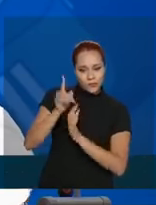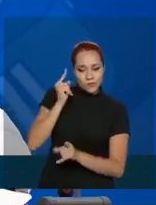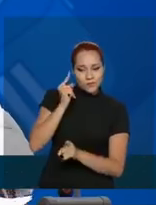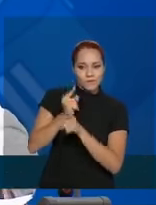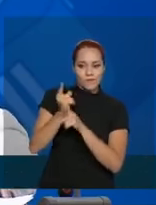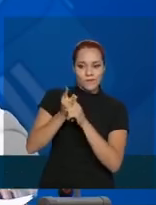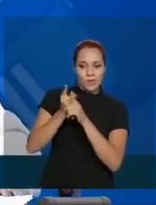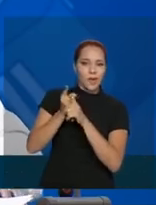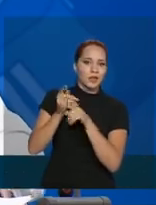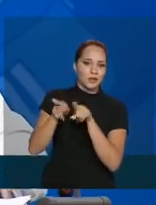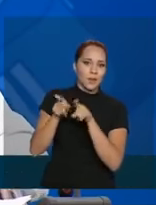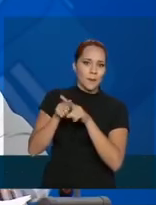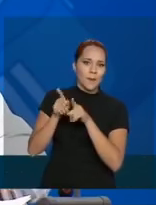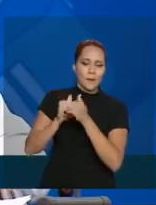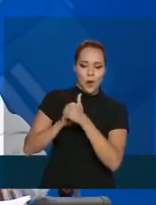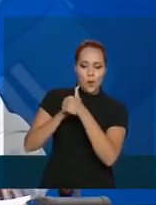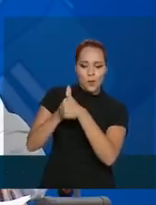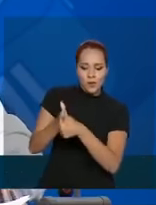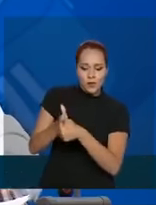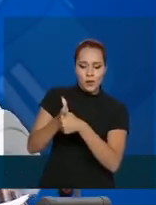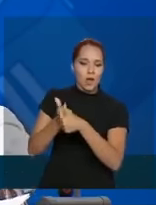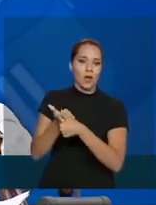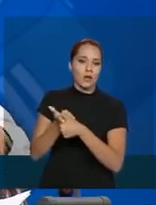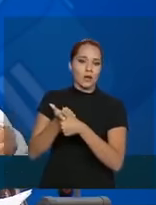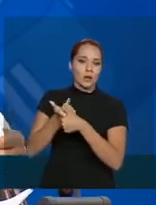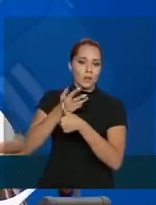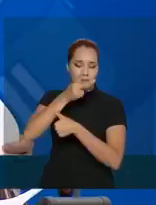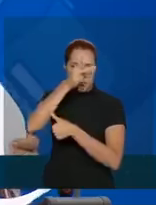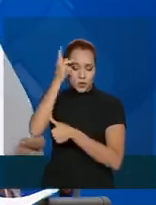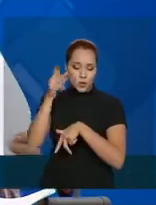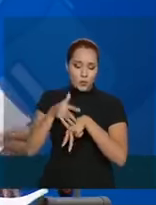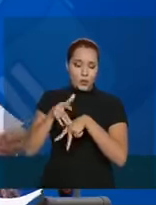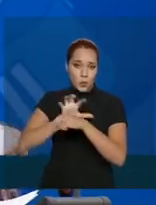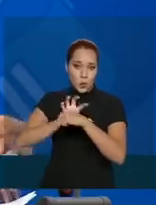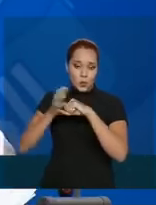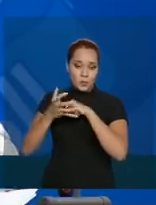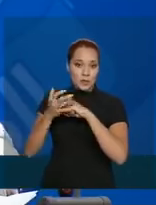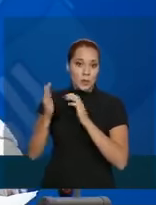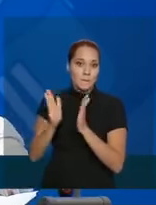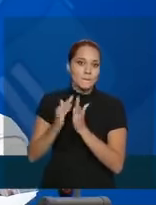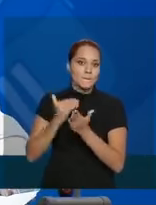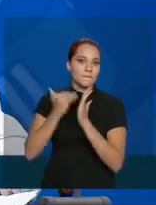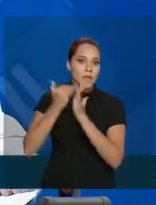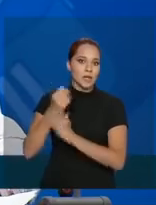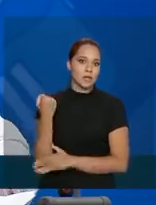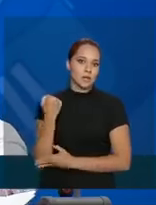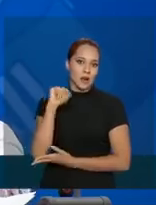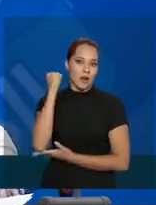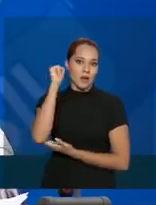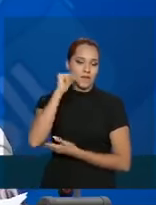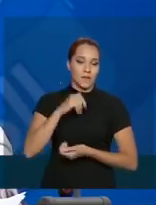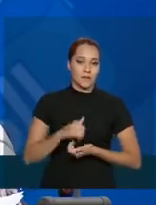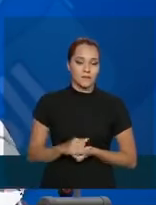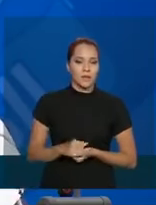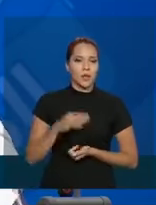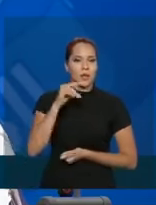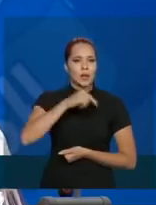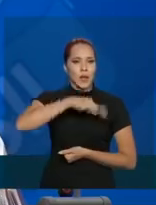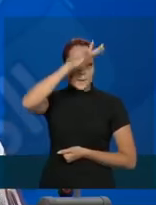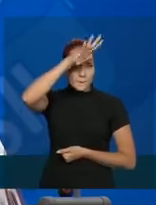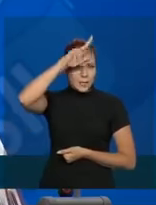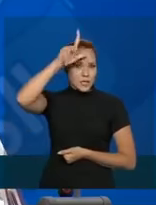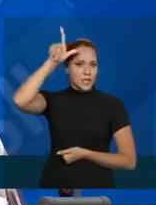diagnóstico dos pacientes com coronavírus nos casos mais graves. Em relação a Manaus,